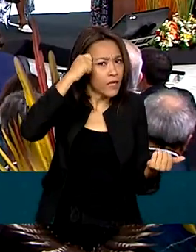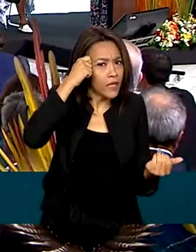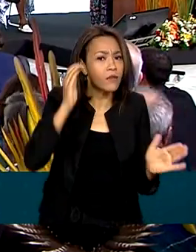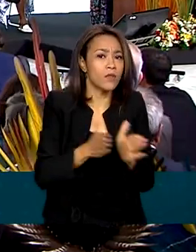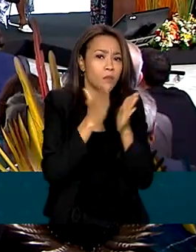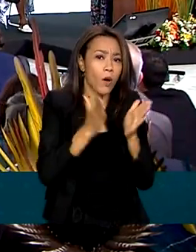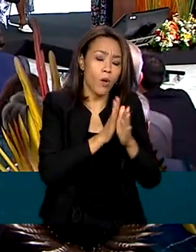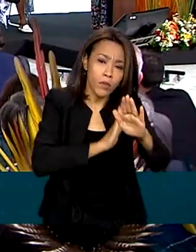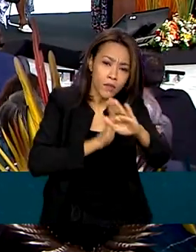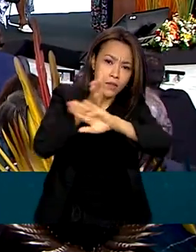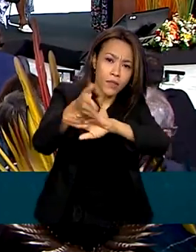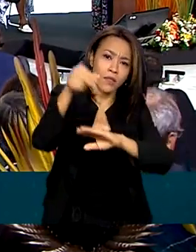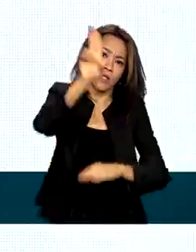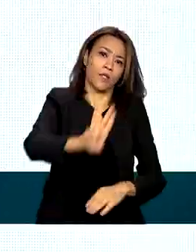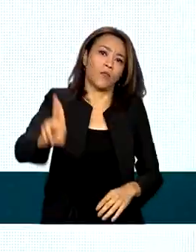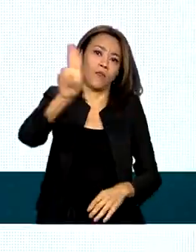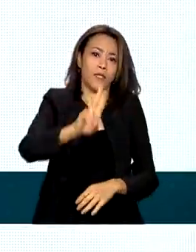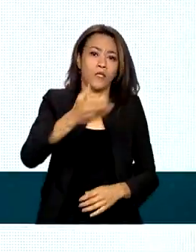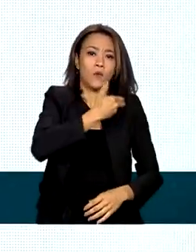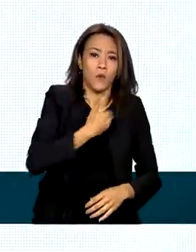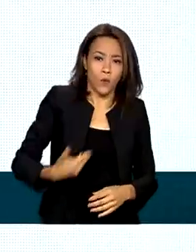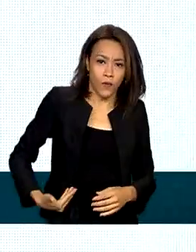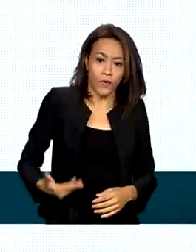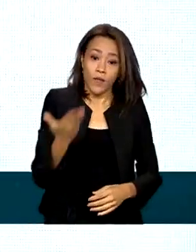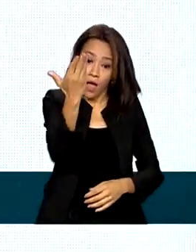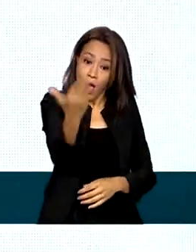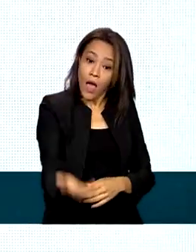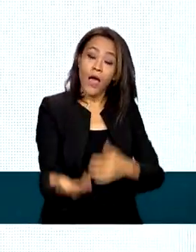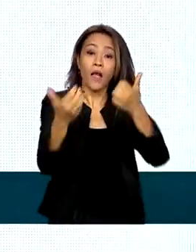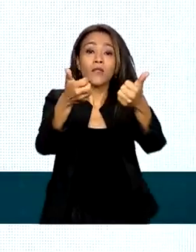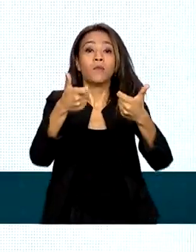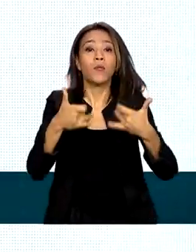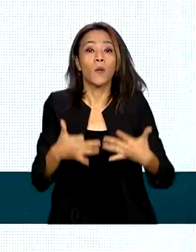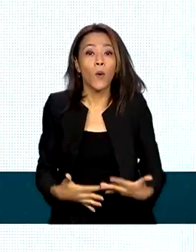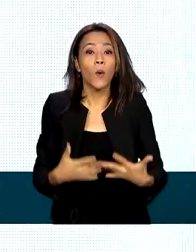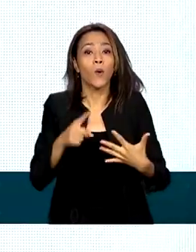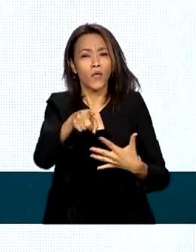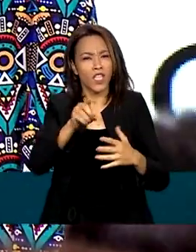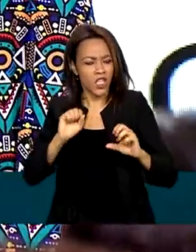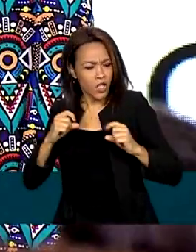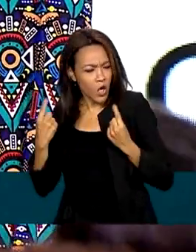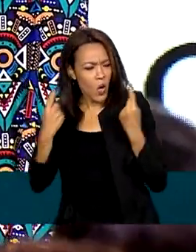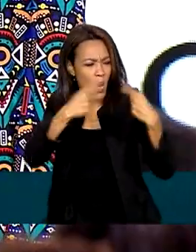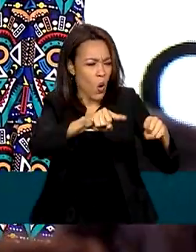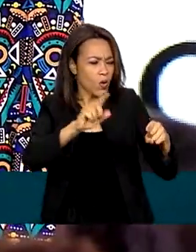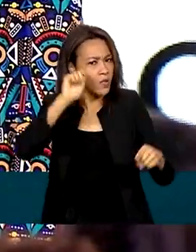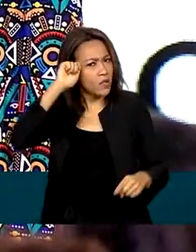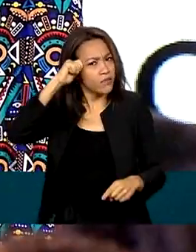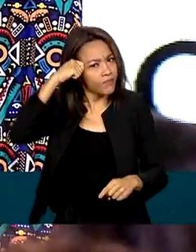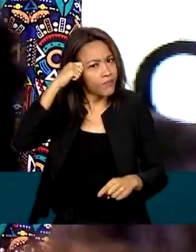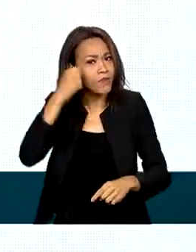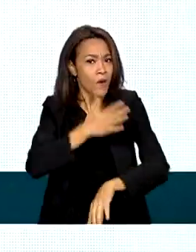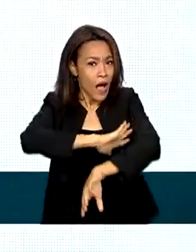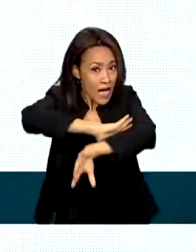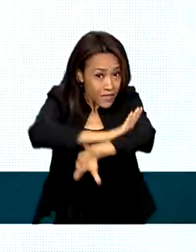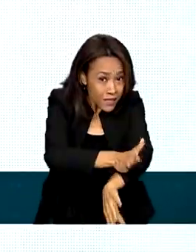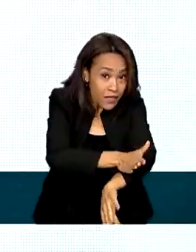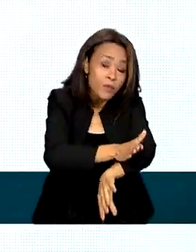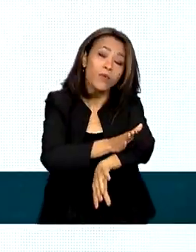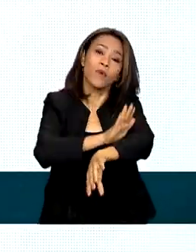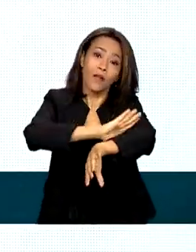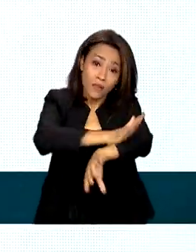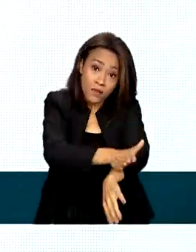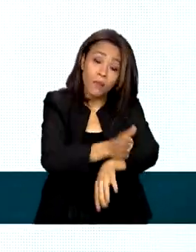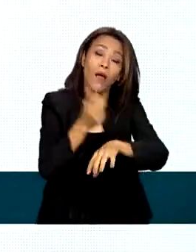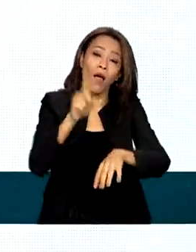nas universidades públicas. Ela também disse que o enfrentamento ao racismo é um dever de todos. Encarar a